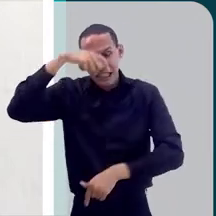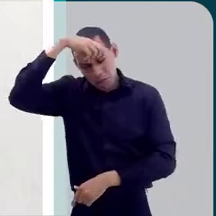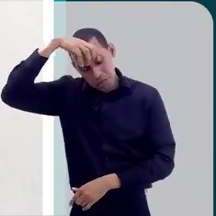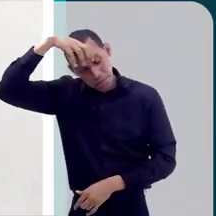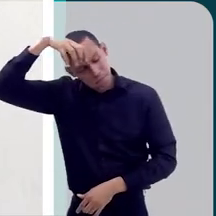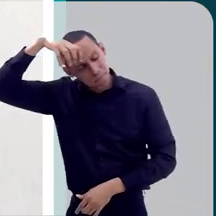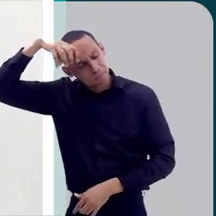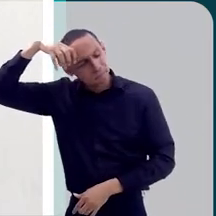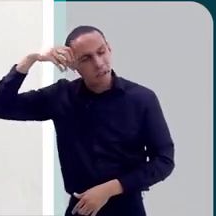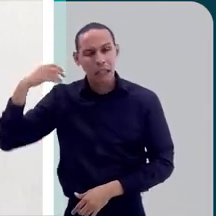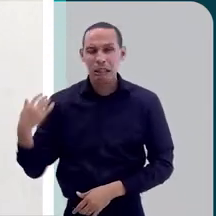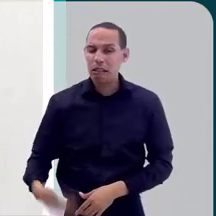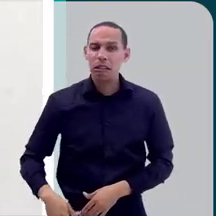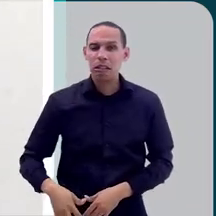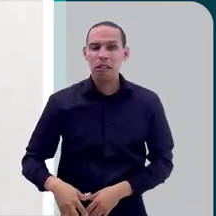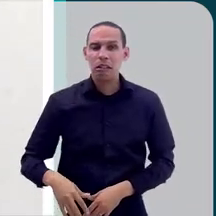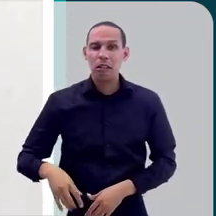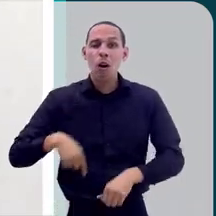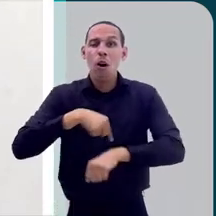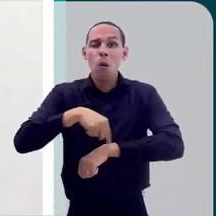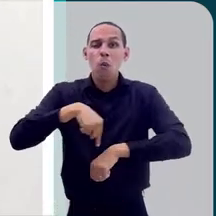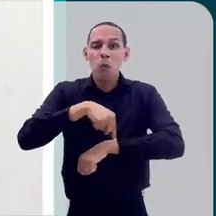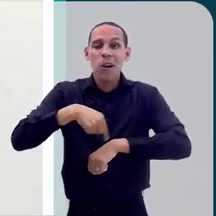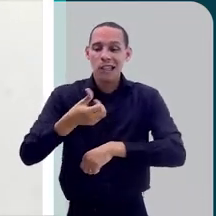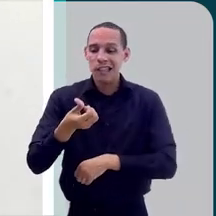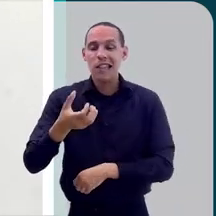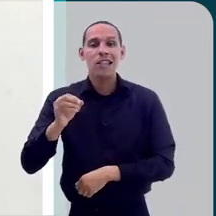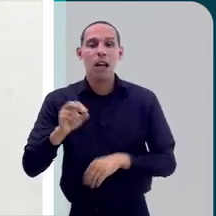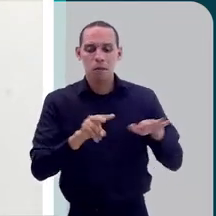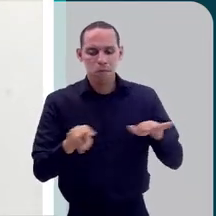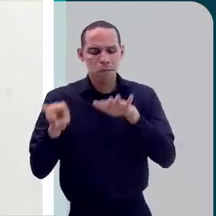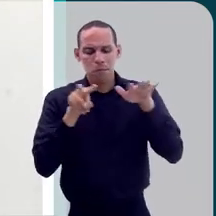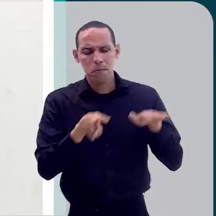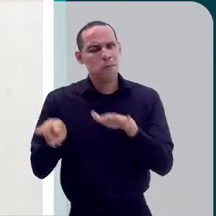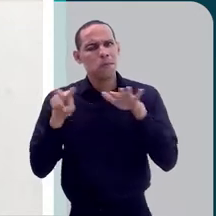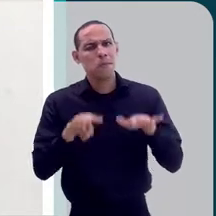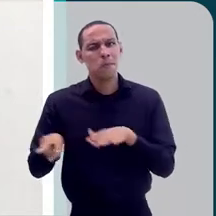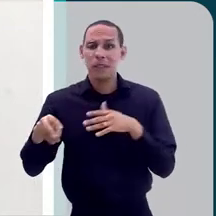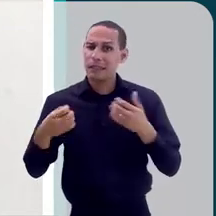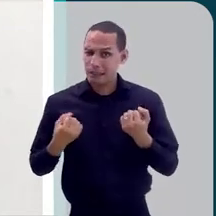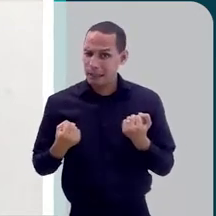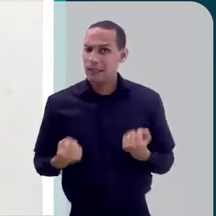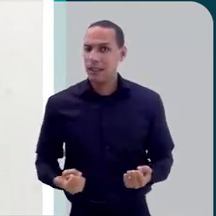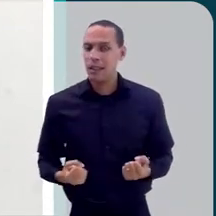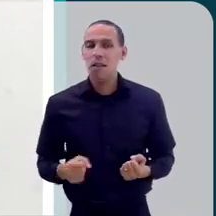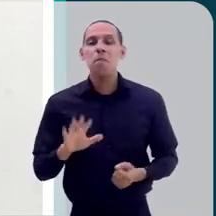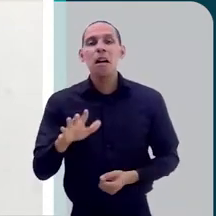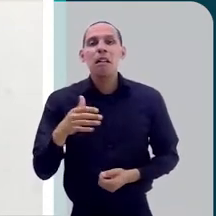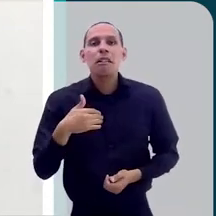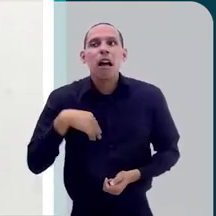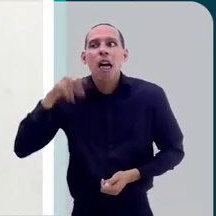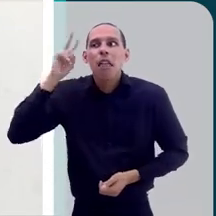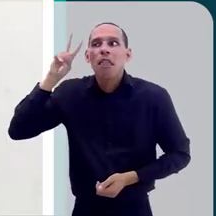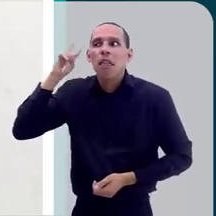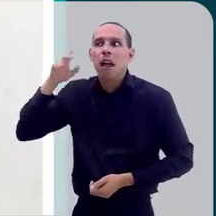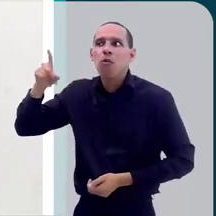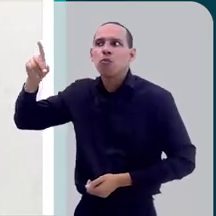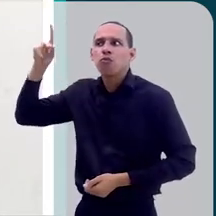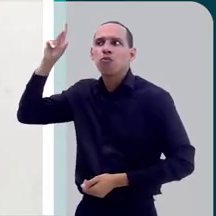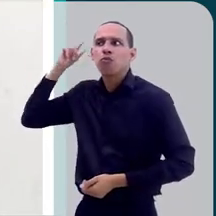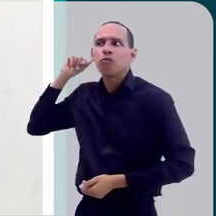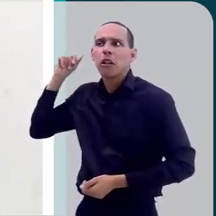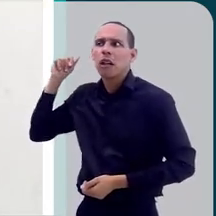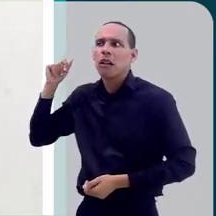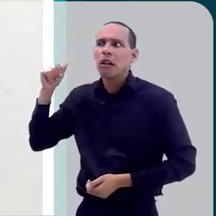assim, uma média de 60 horas semanais, tá? Só que eu não tenho nenhuma